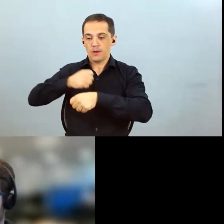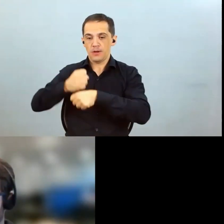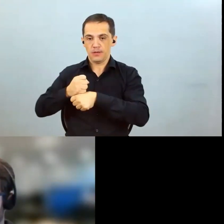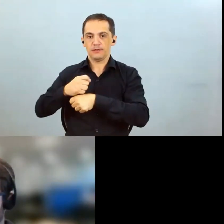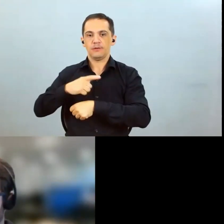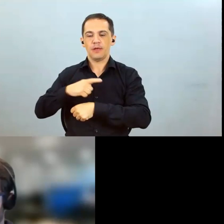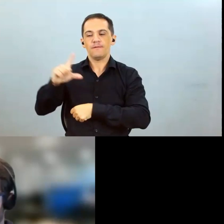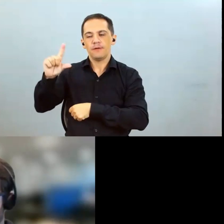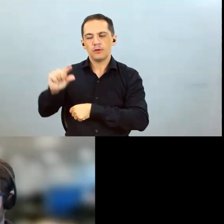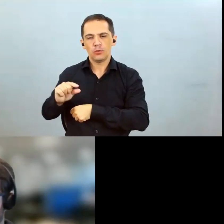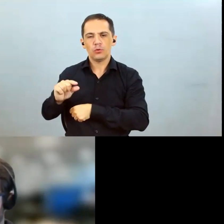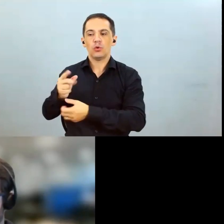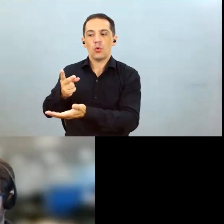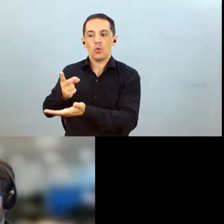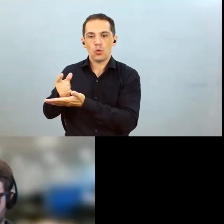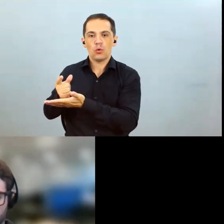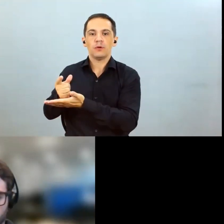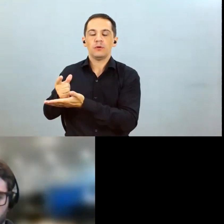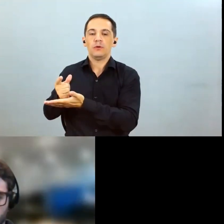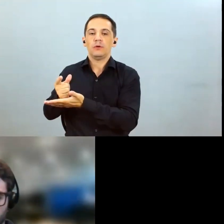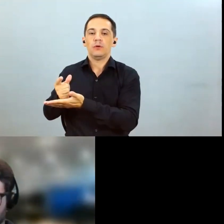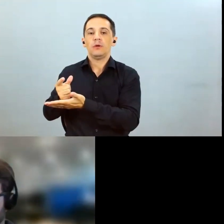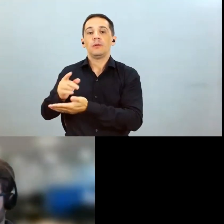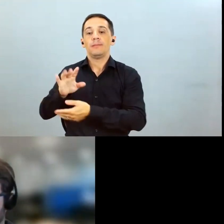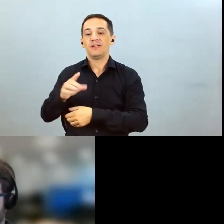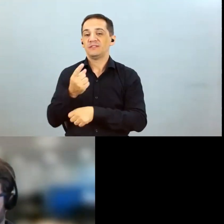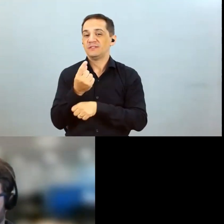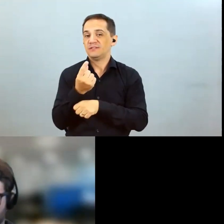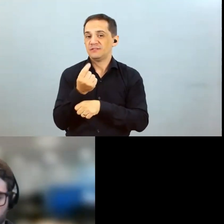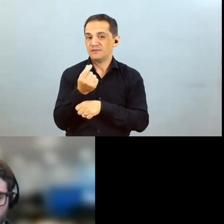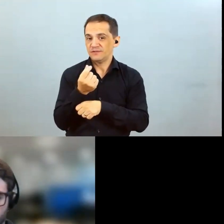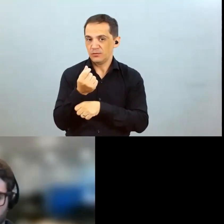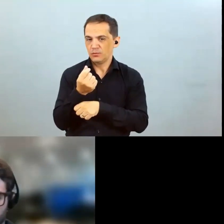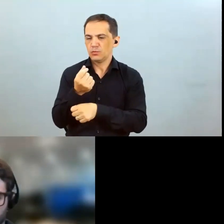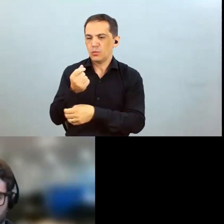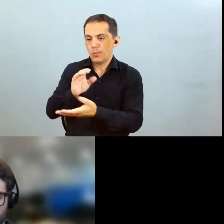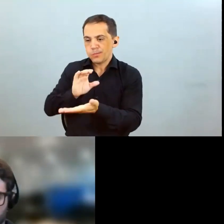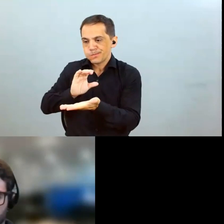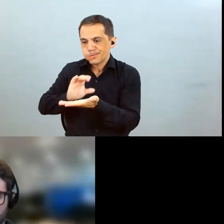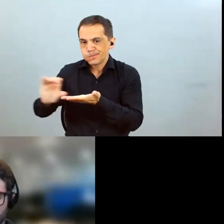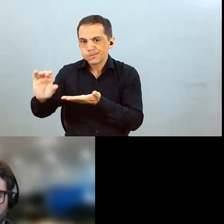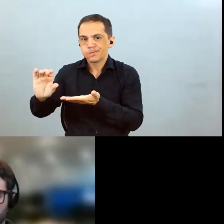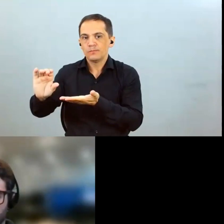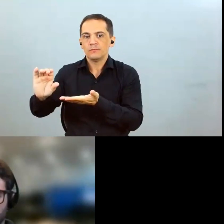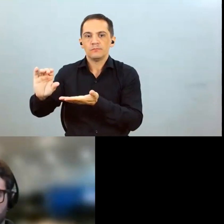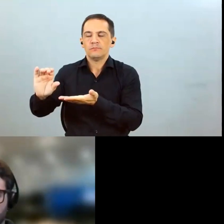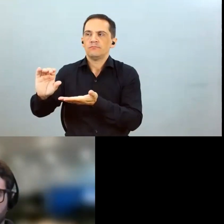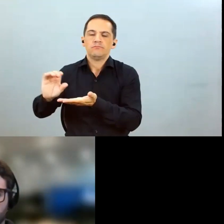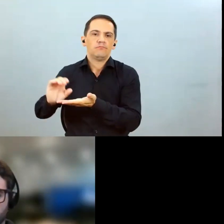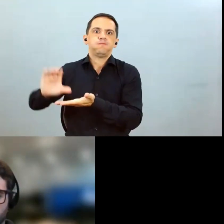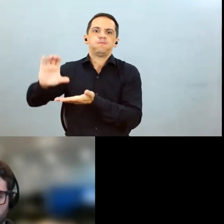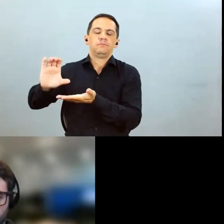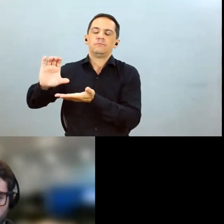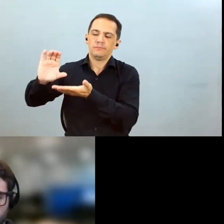quantidade, então a redução de valor a ser investido não será tão expressiva em função desse